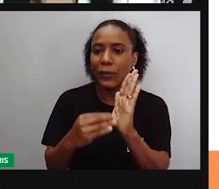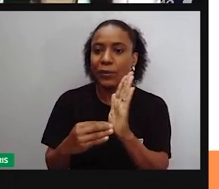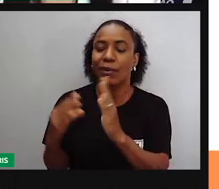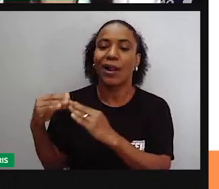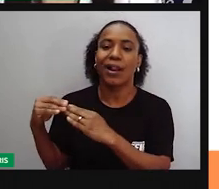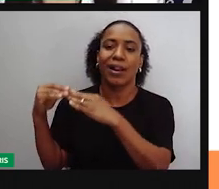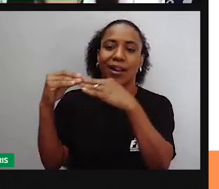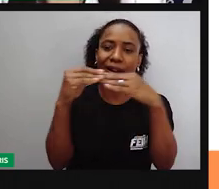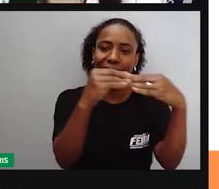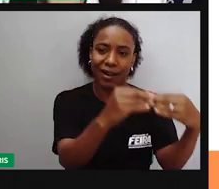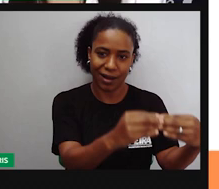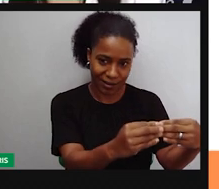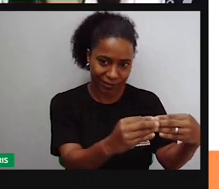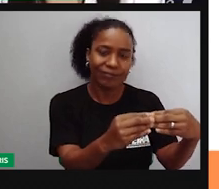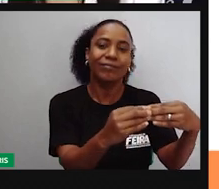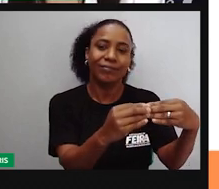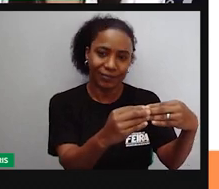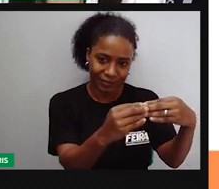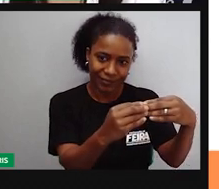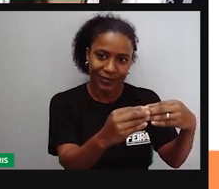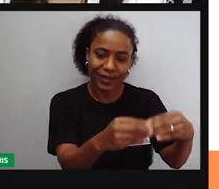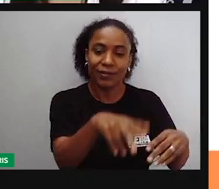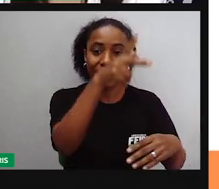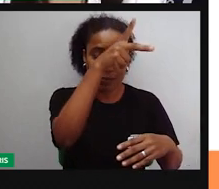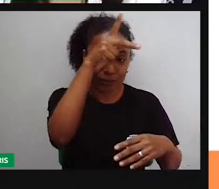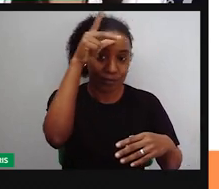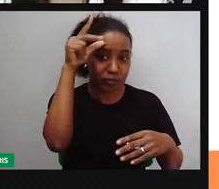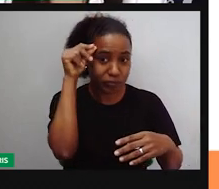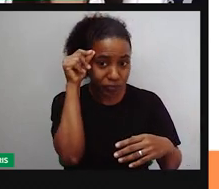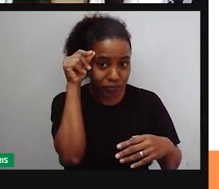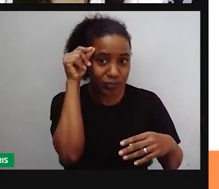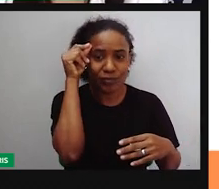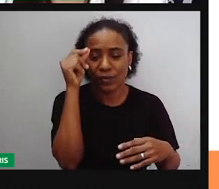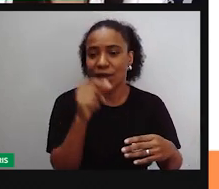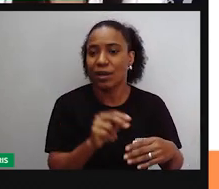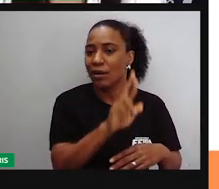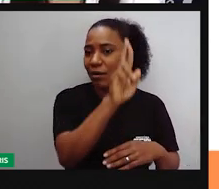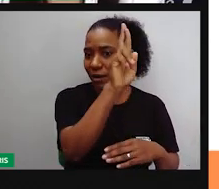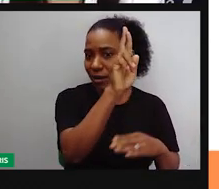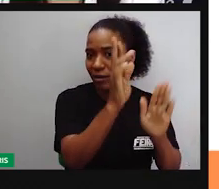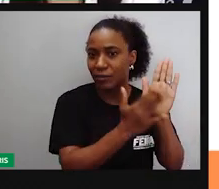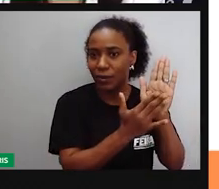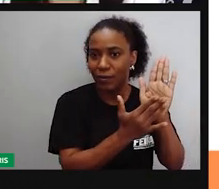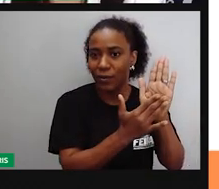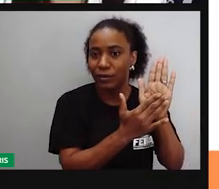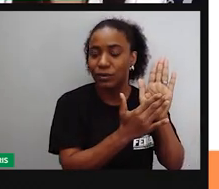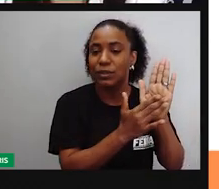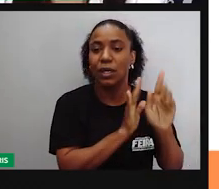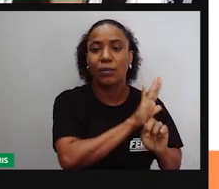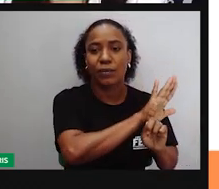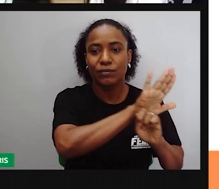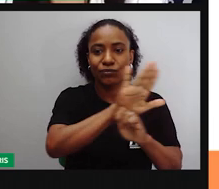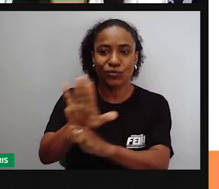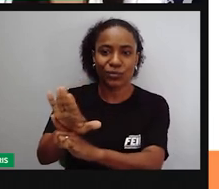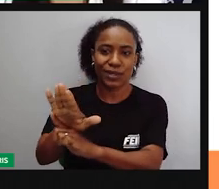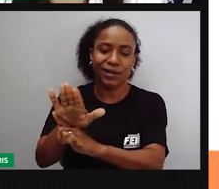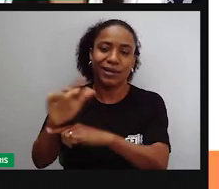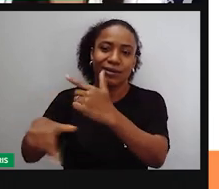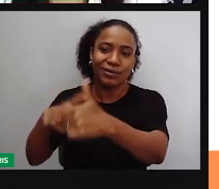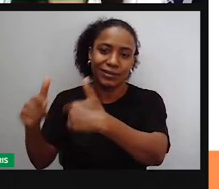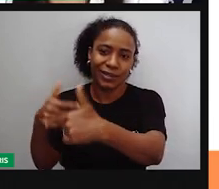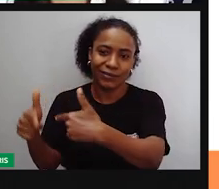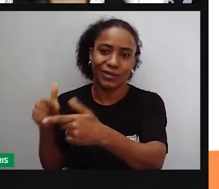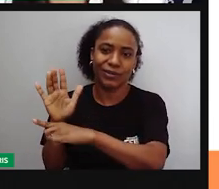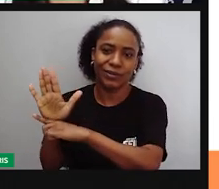providências e esses serviços aí que são essenciais às pessoas e são direitos, né? das